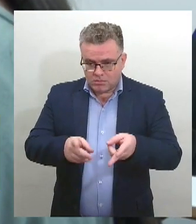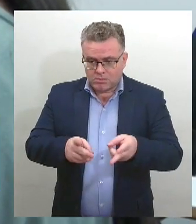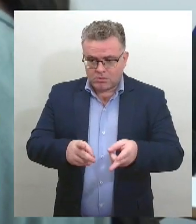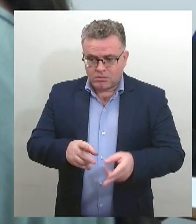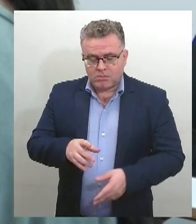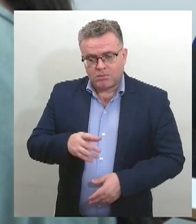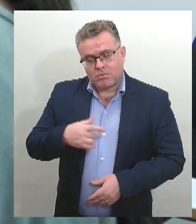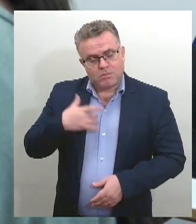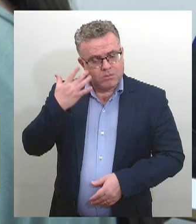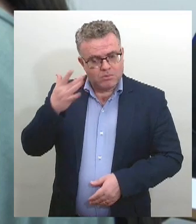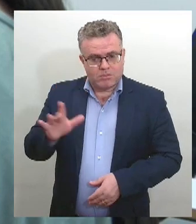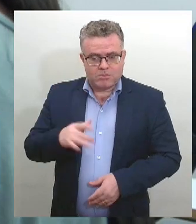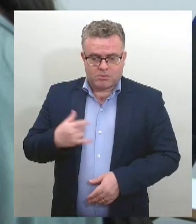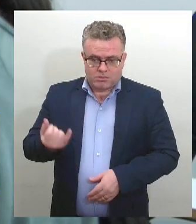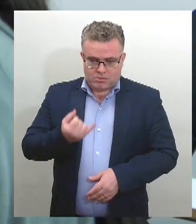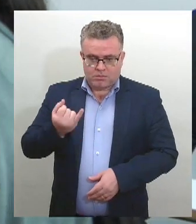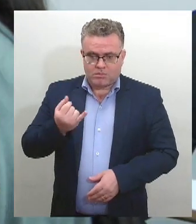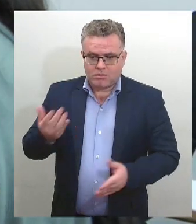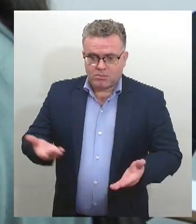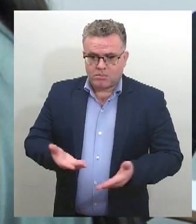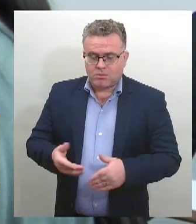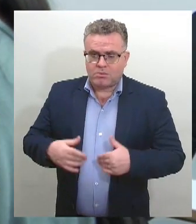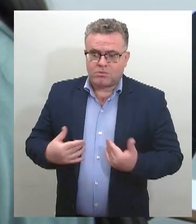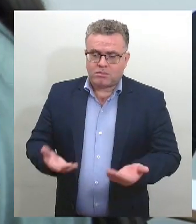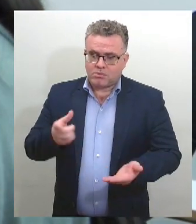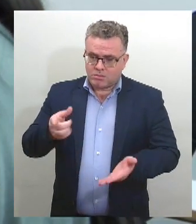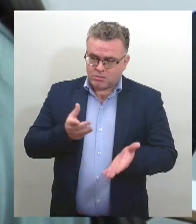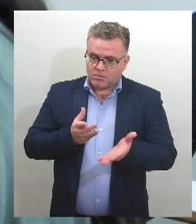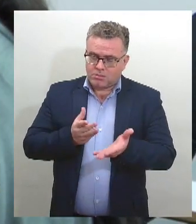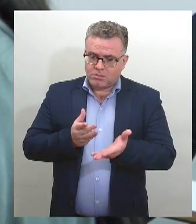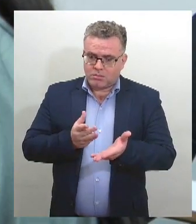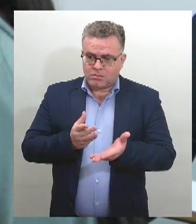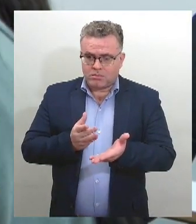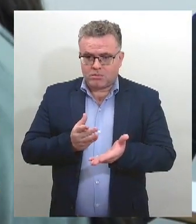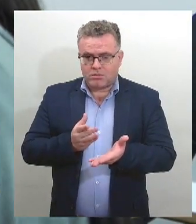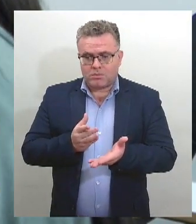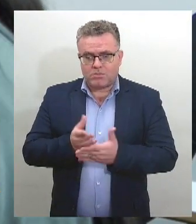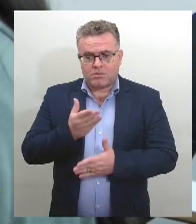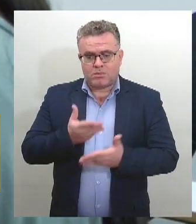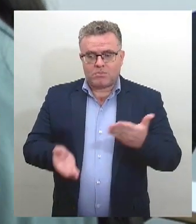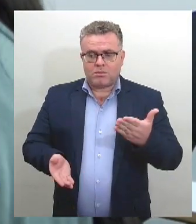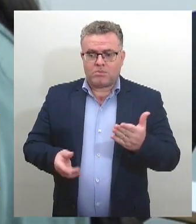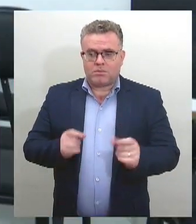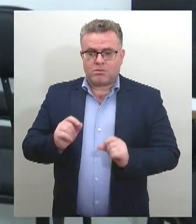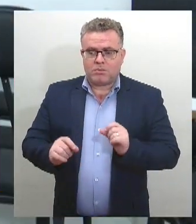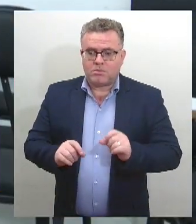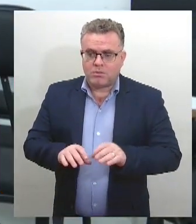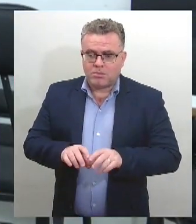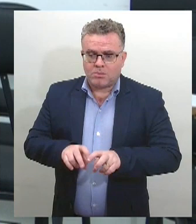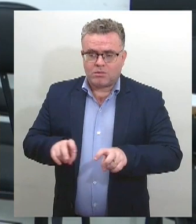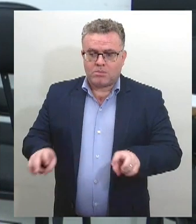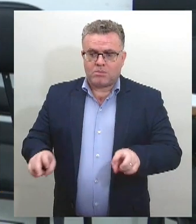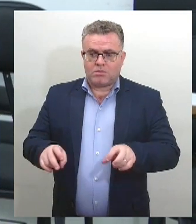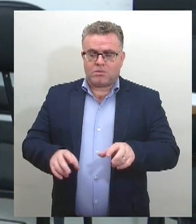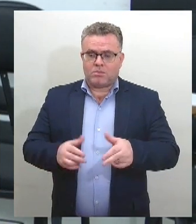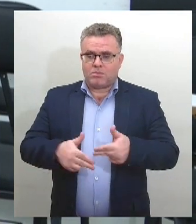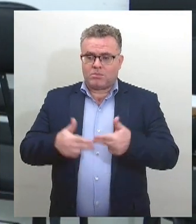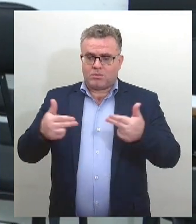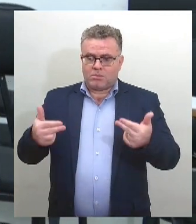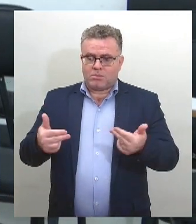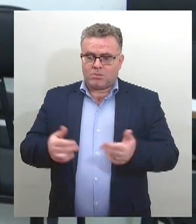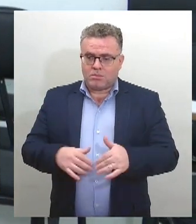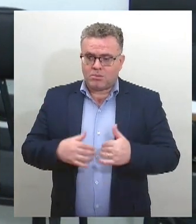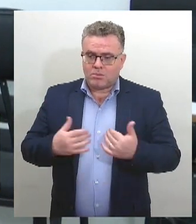Diana já foi aprovada em concurso público, mas foi reprovada na banca de heteroidentificação. Uma história que revela as